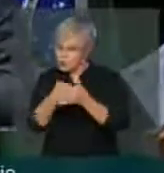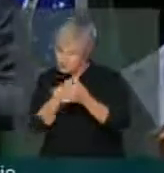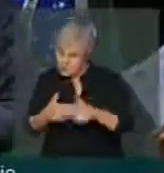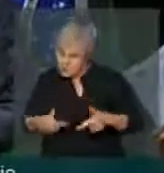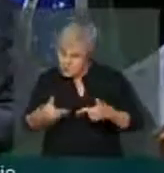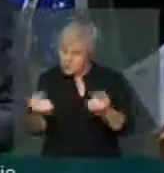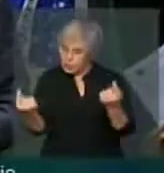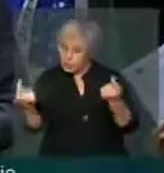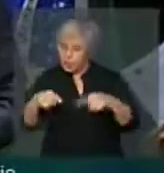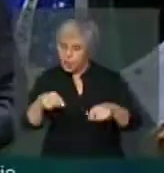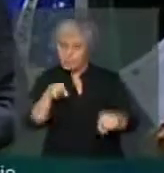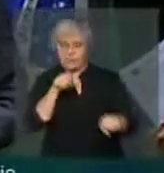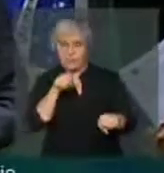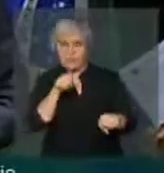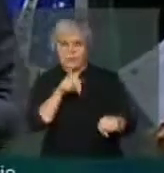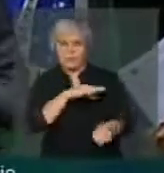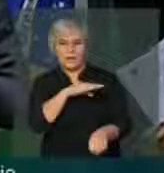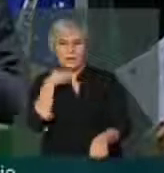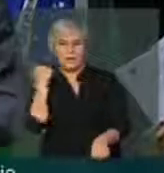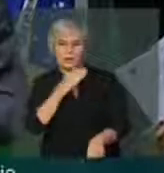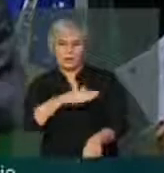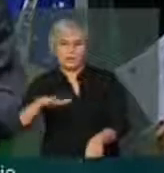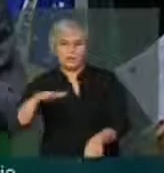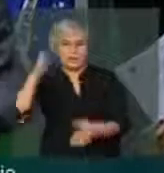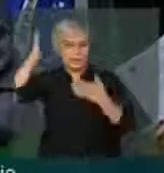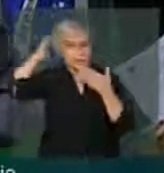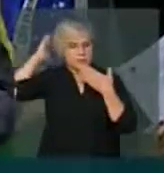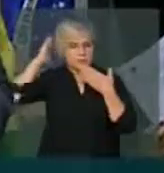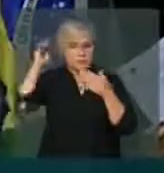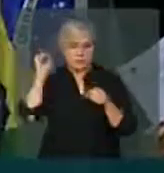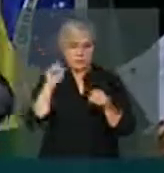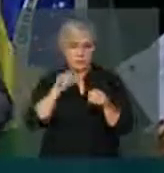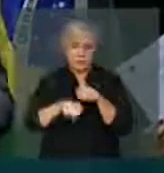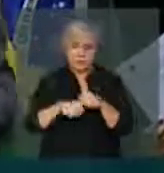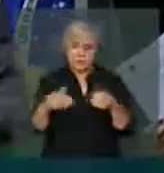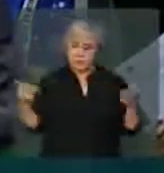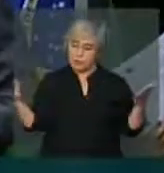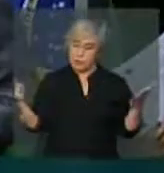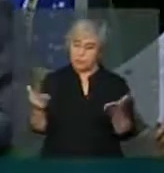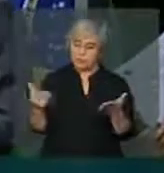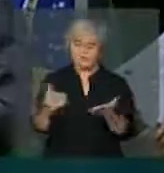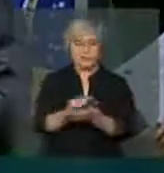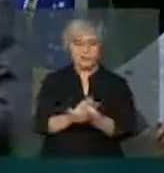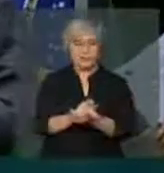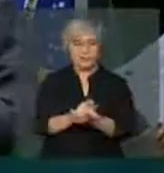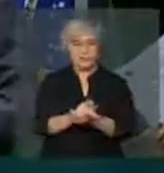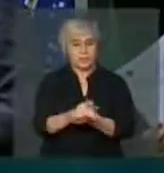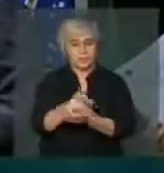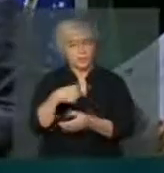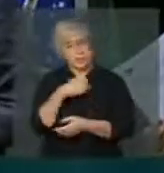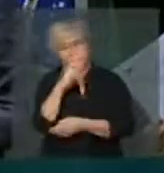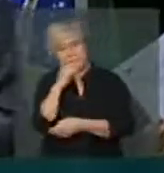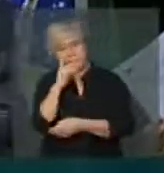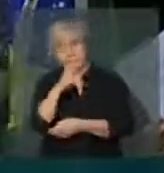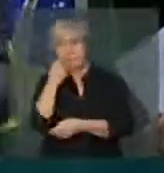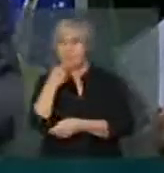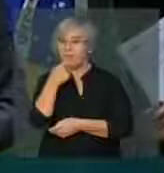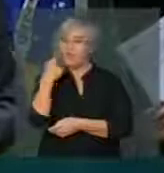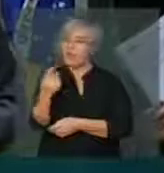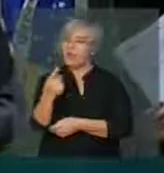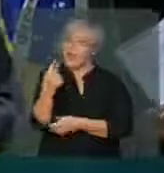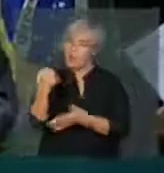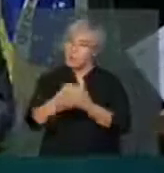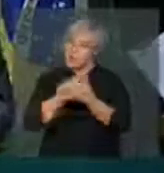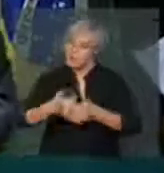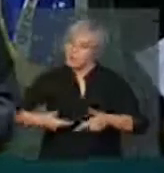contra o infanticídio indígena. Então, hoje nós estamos colocando mal. E não posso aqui deixar de citar um grande